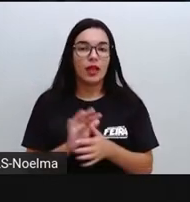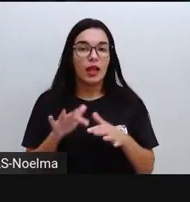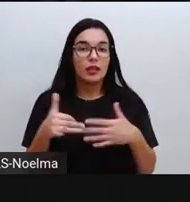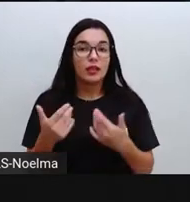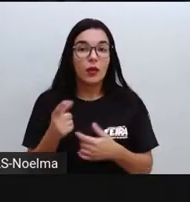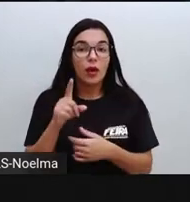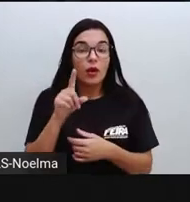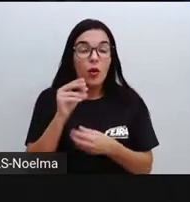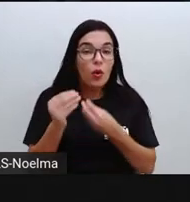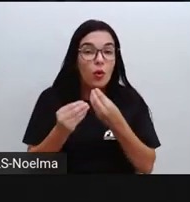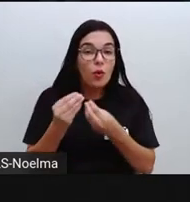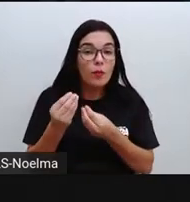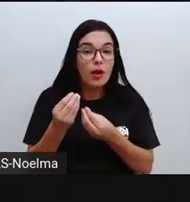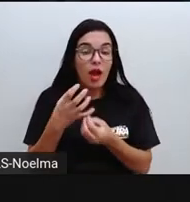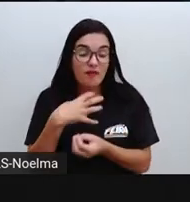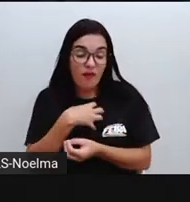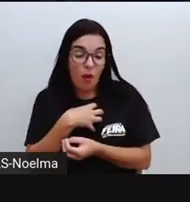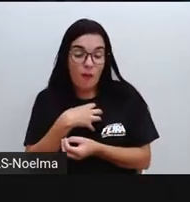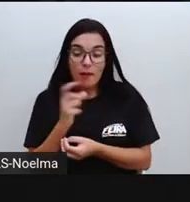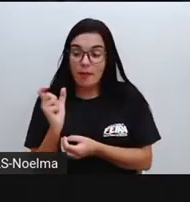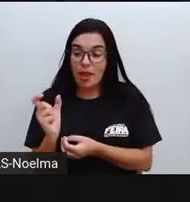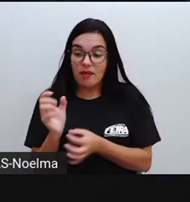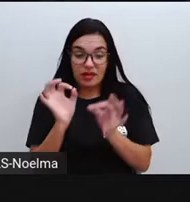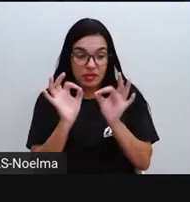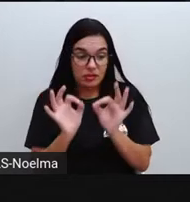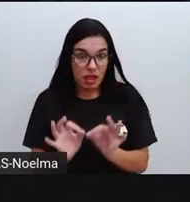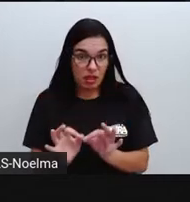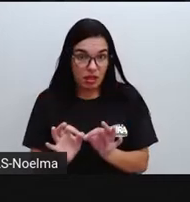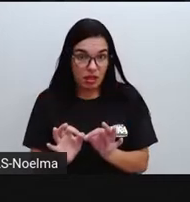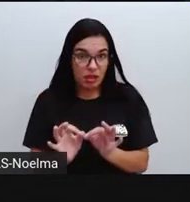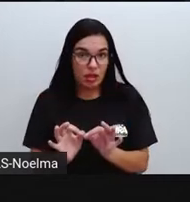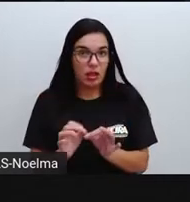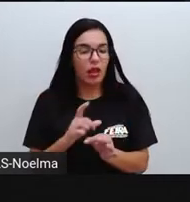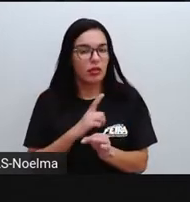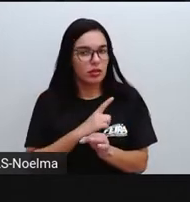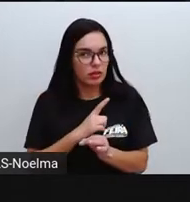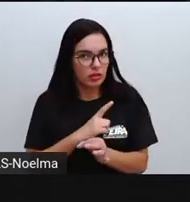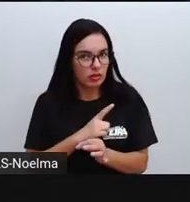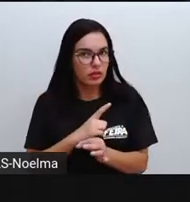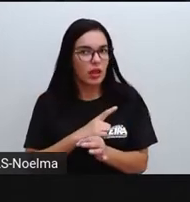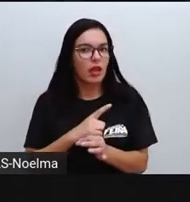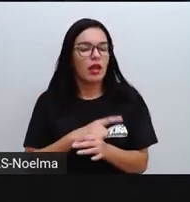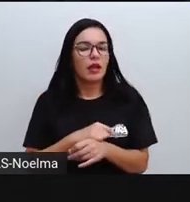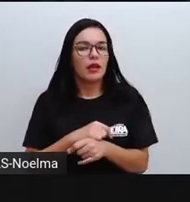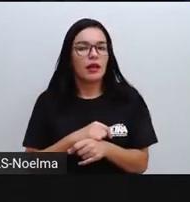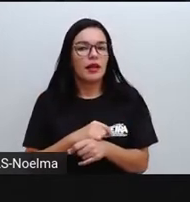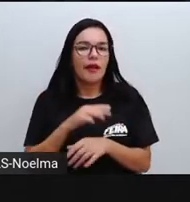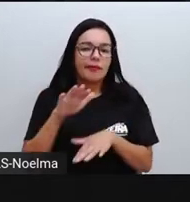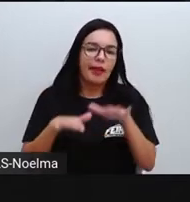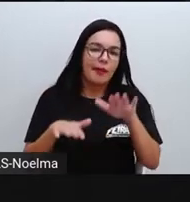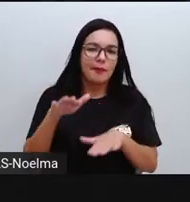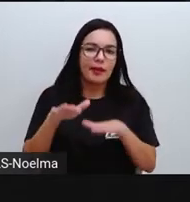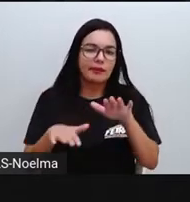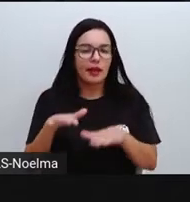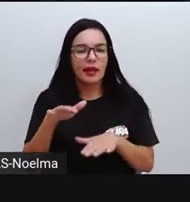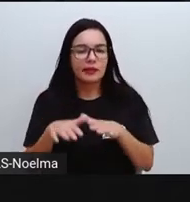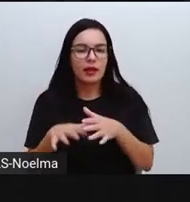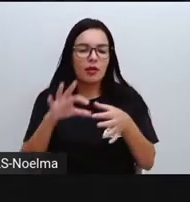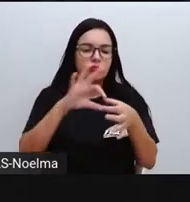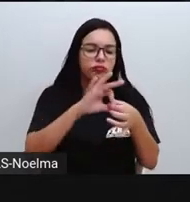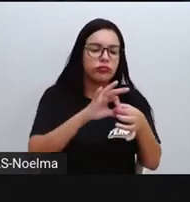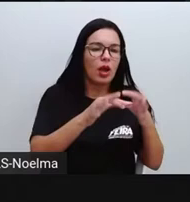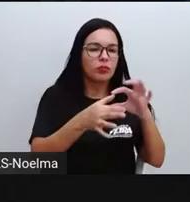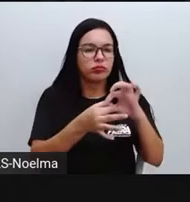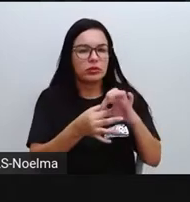forma de se escrever a palavra de forma correta, muitas vezes vai depender do contexto em que